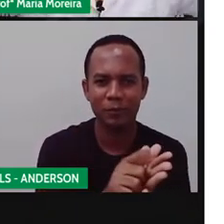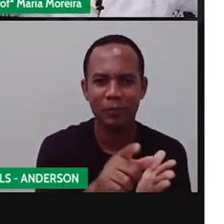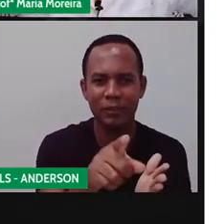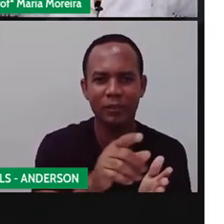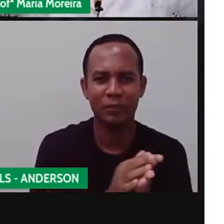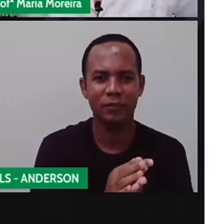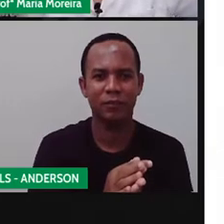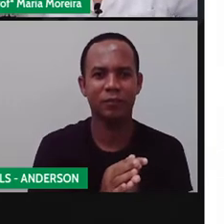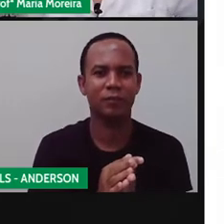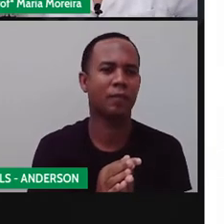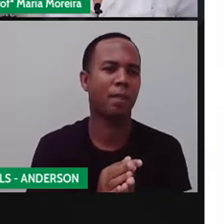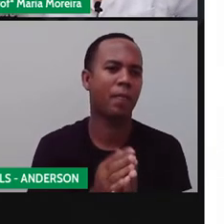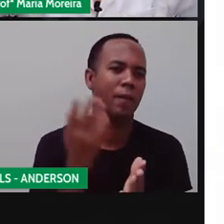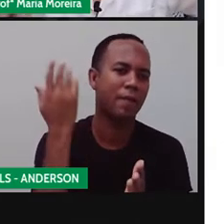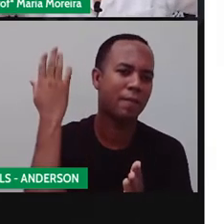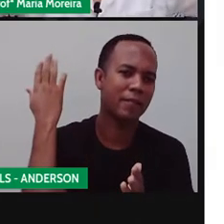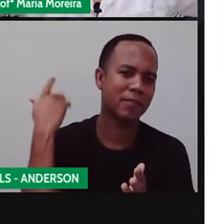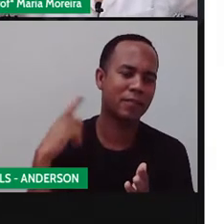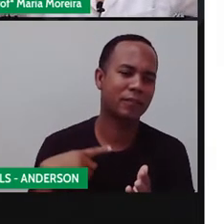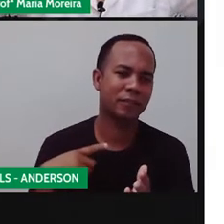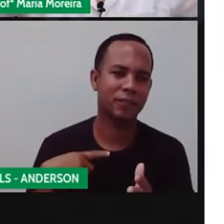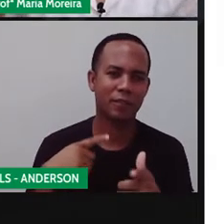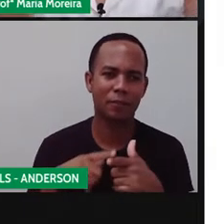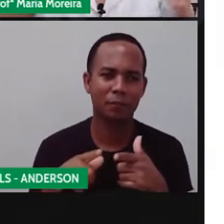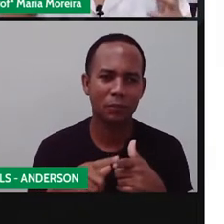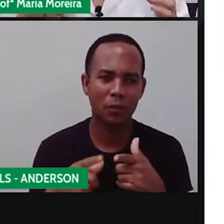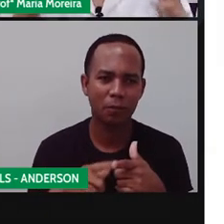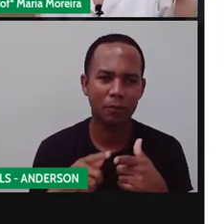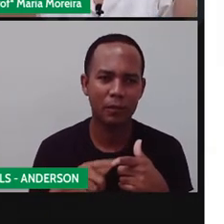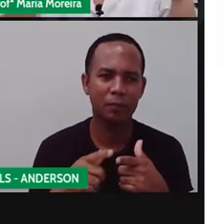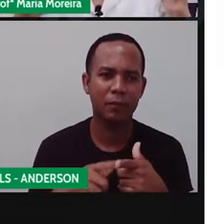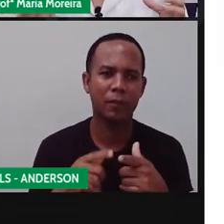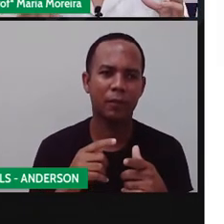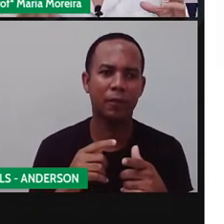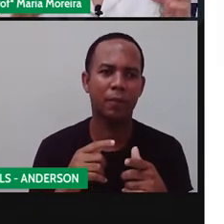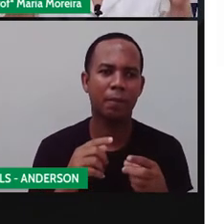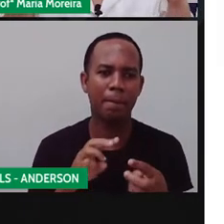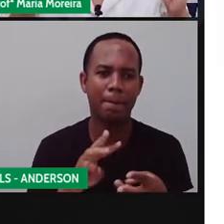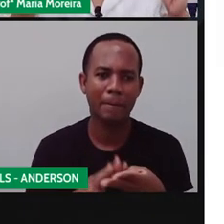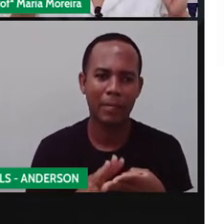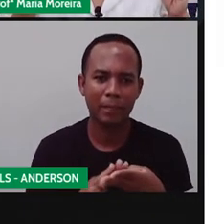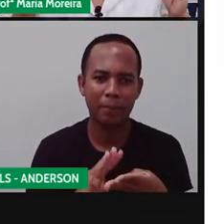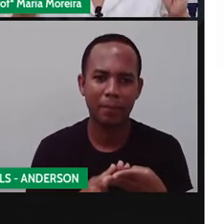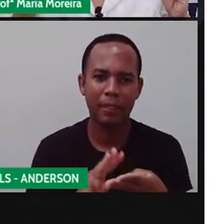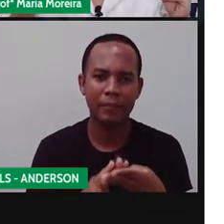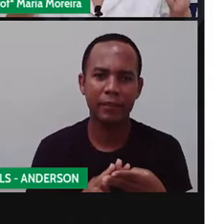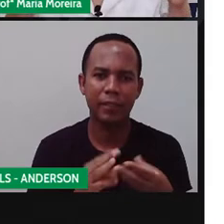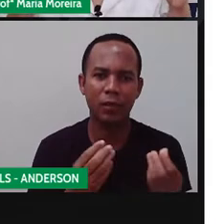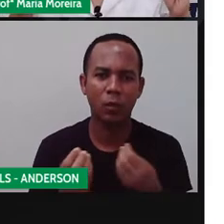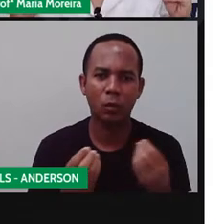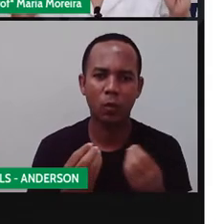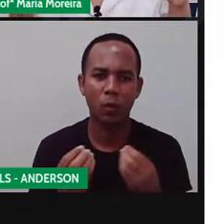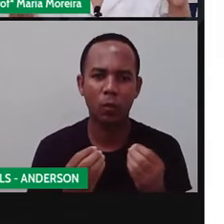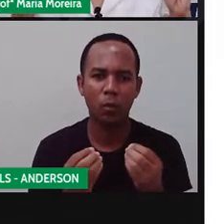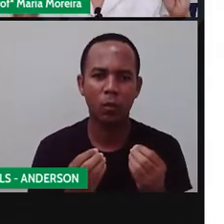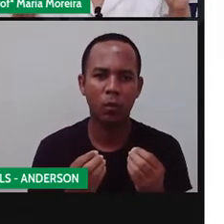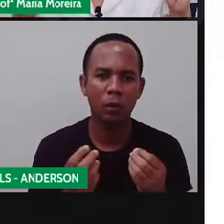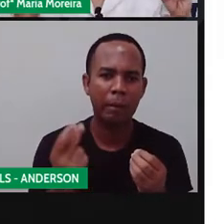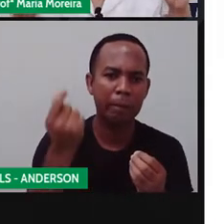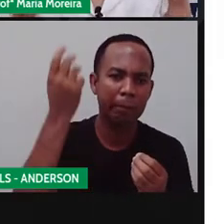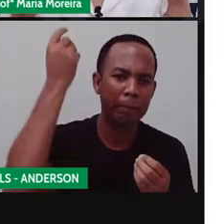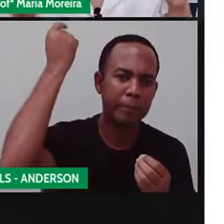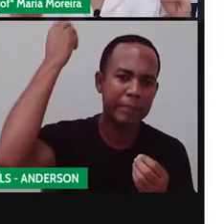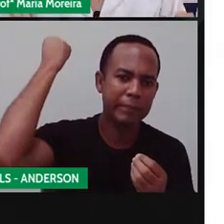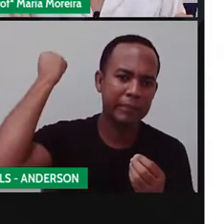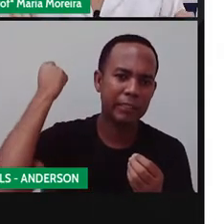Então, tinham problemas matemáticos e esses problemas, eles eram resolvidos. Gente, mais uma vez. 4.500